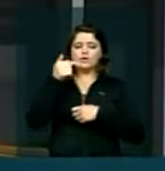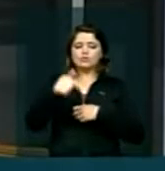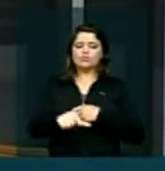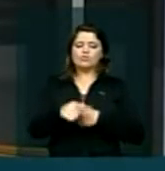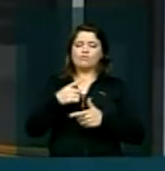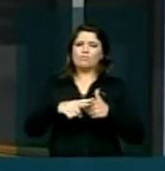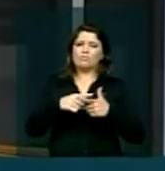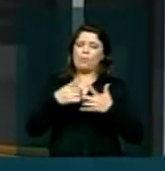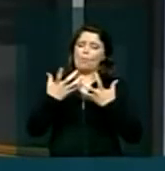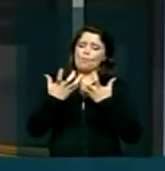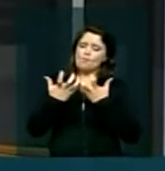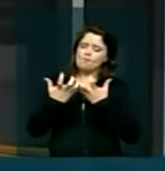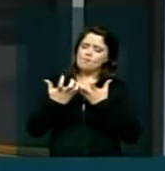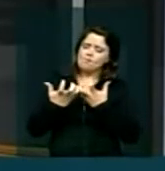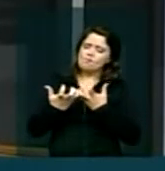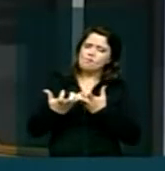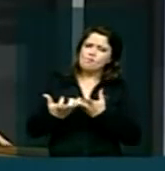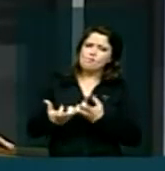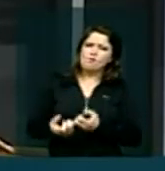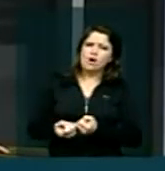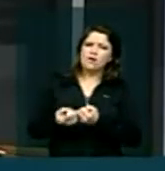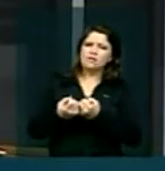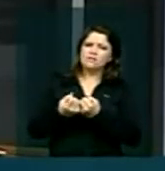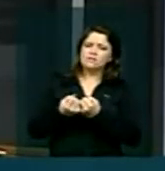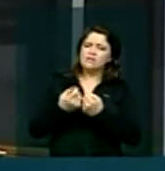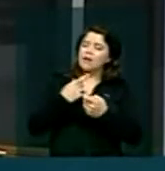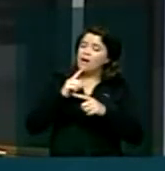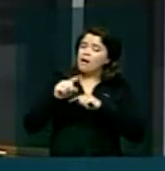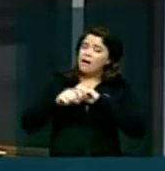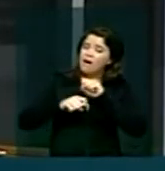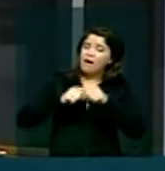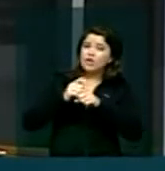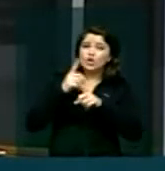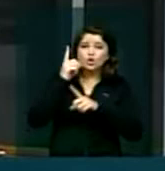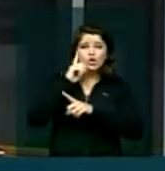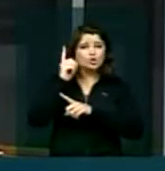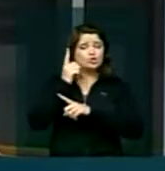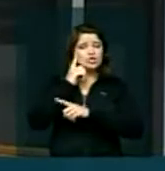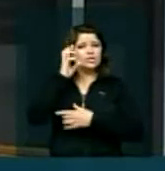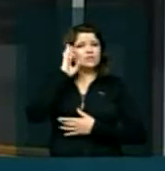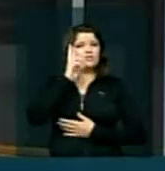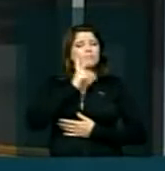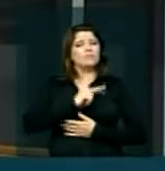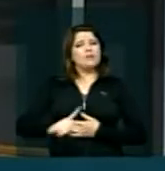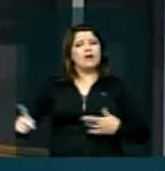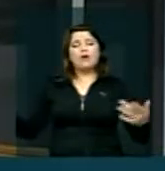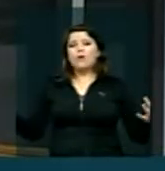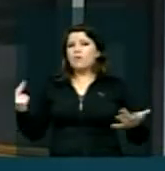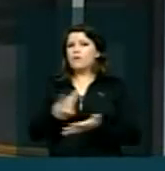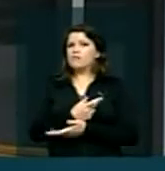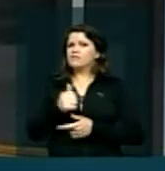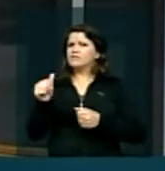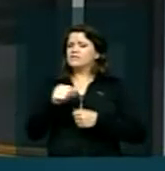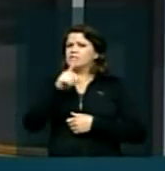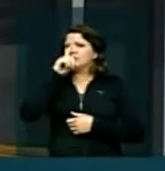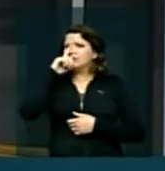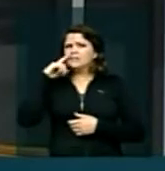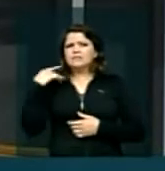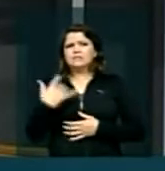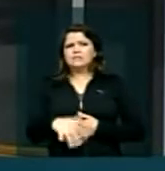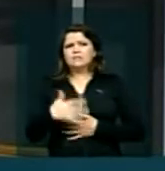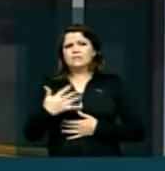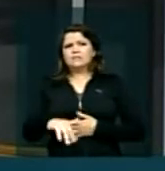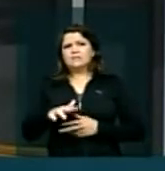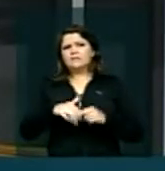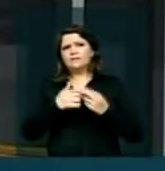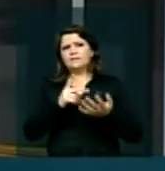seca na região Nordeste. A cada dia que passa, Sr. Presidente, a situação se torna mais dramática. É